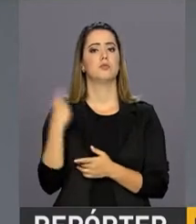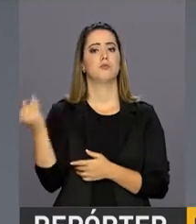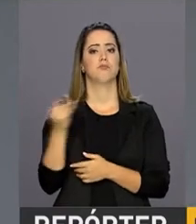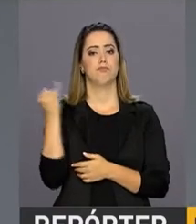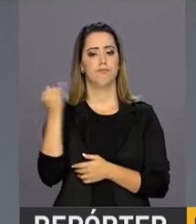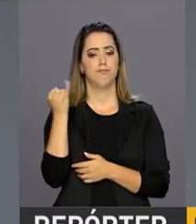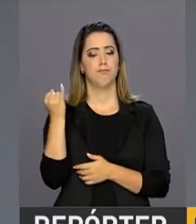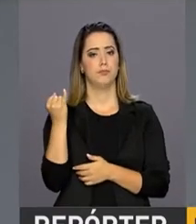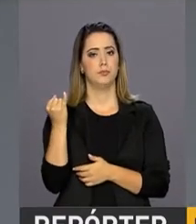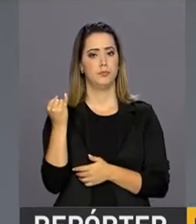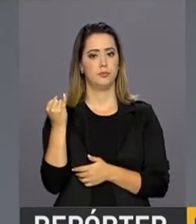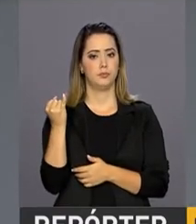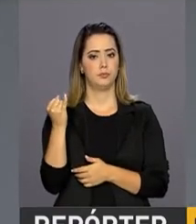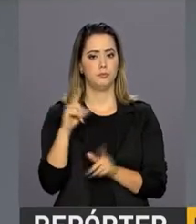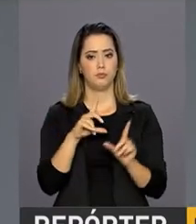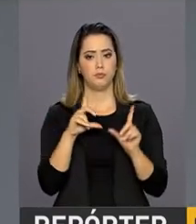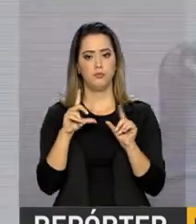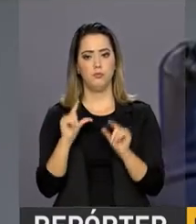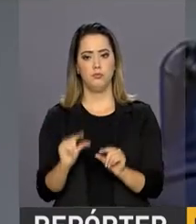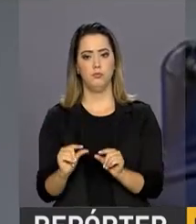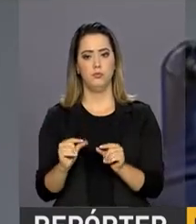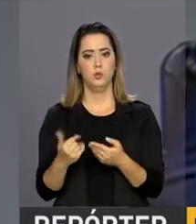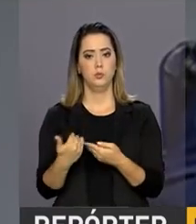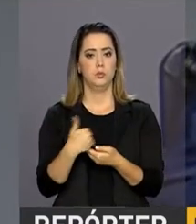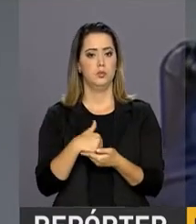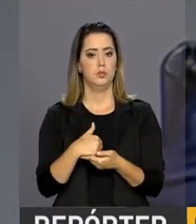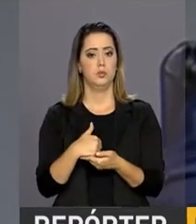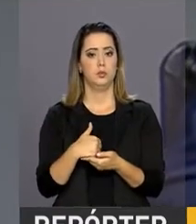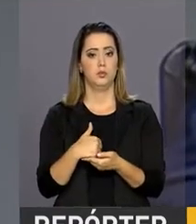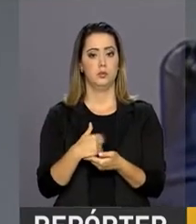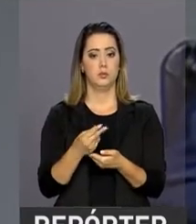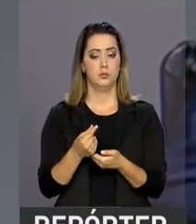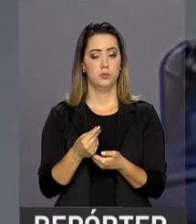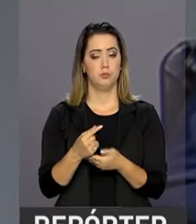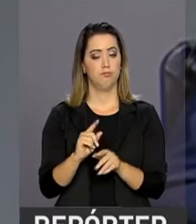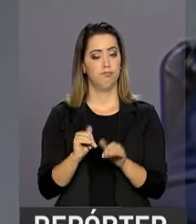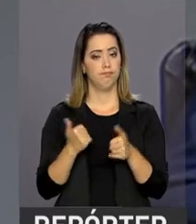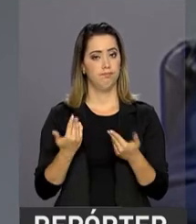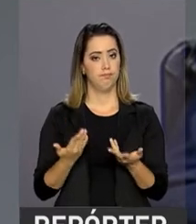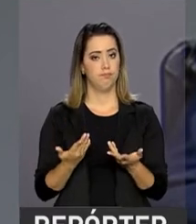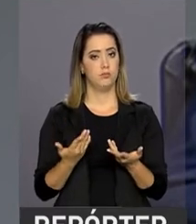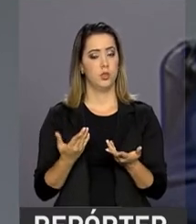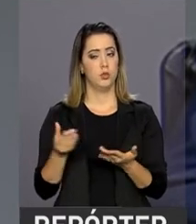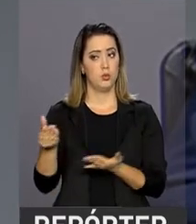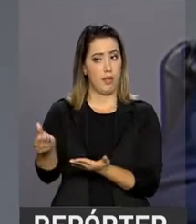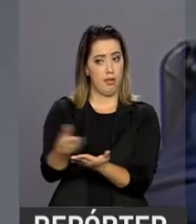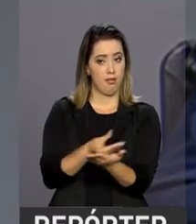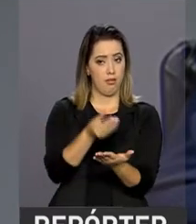queda da receita. Em razão desta queda